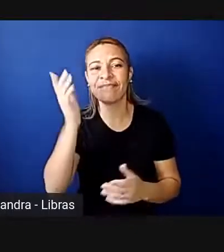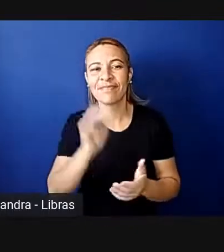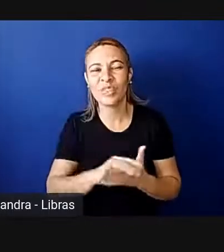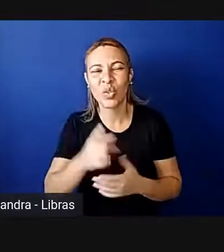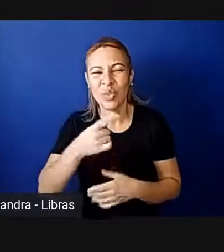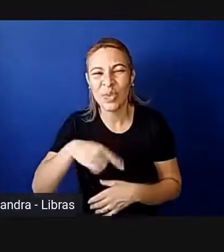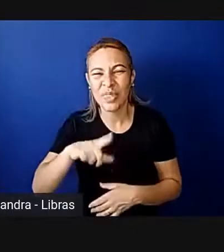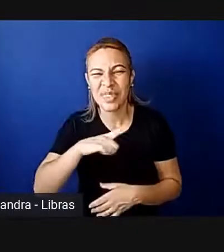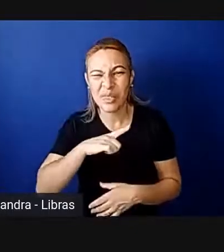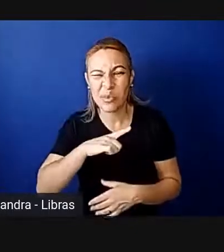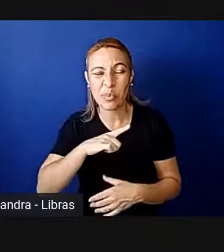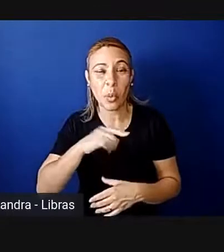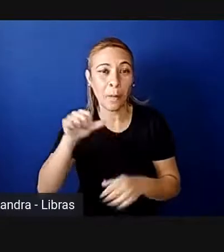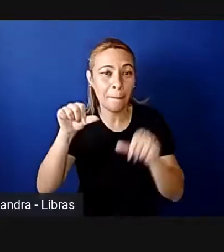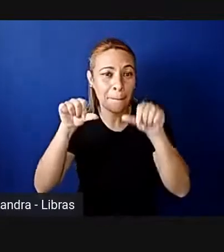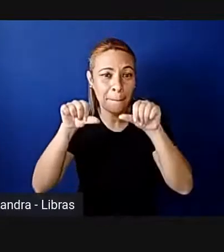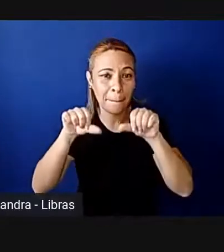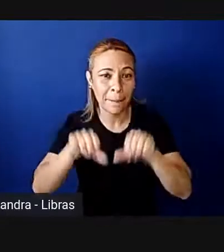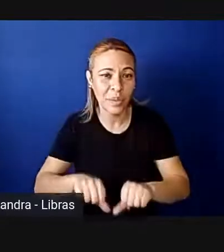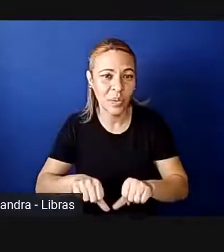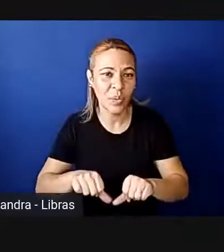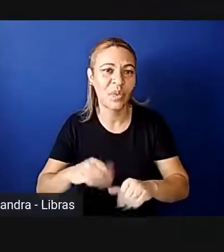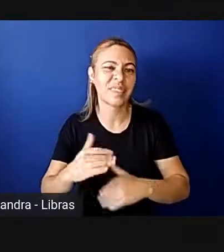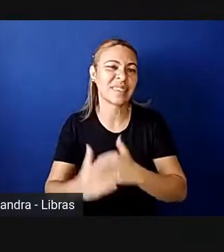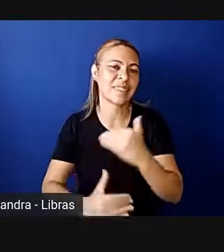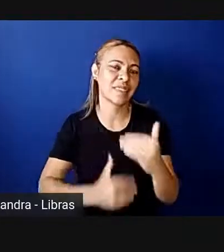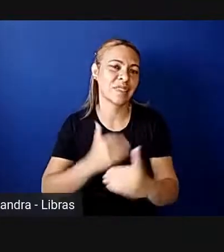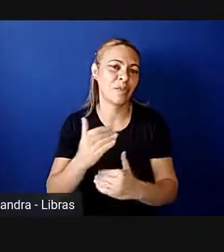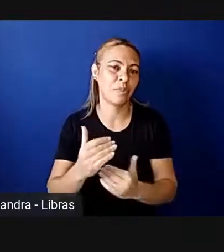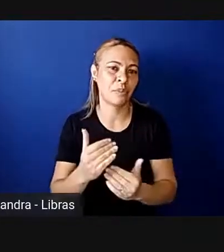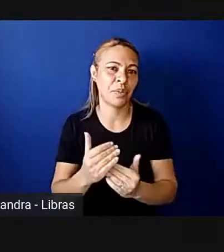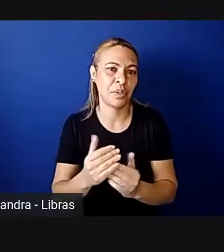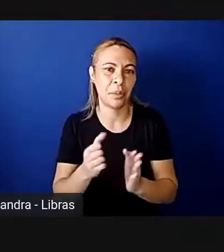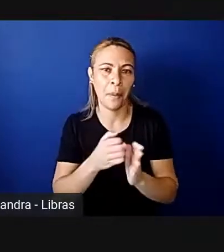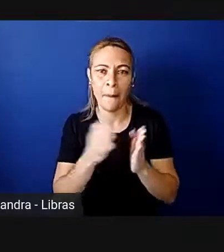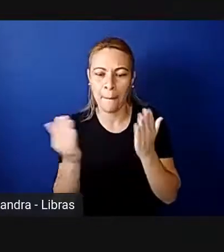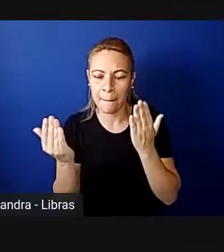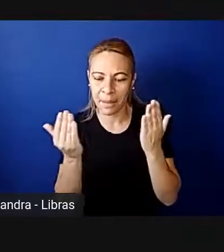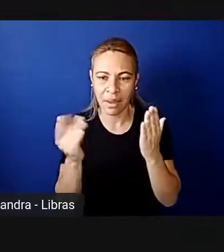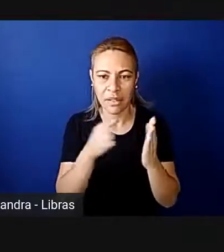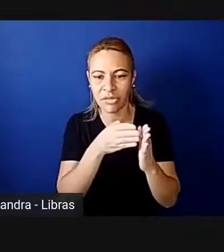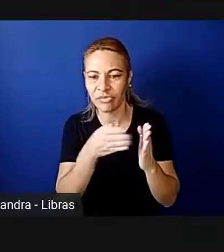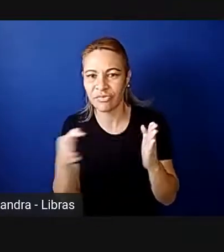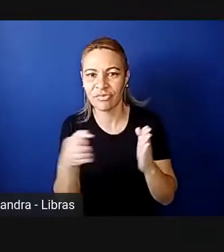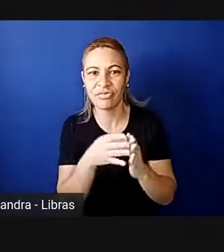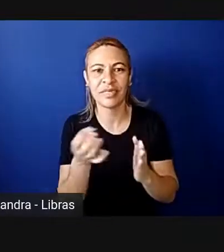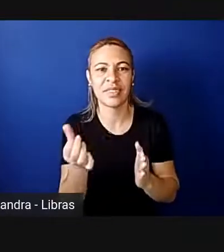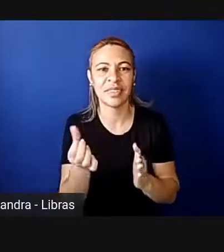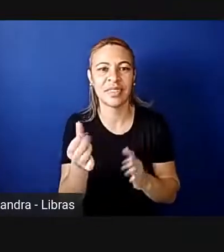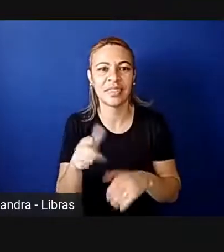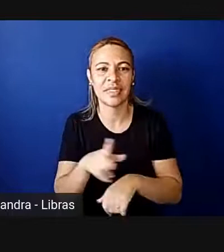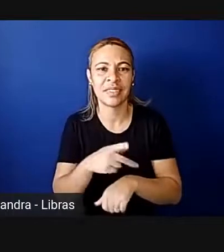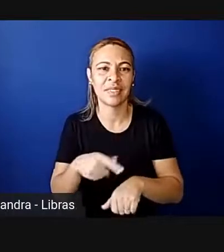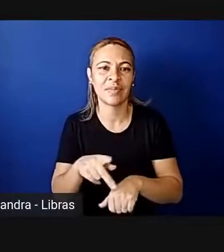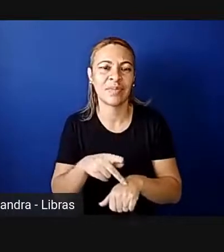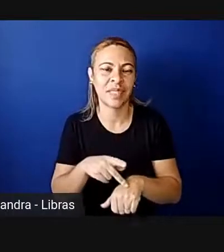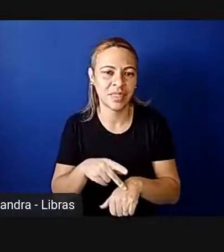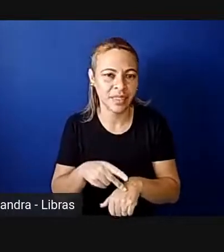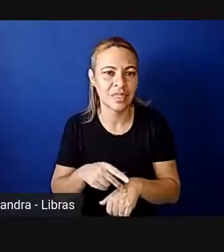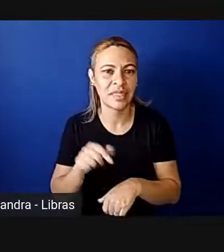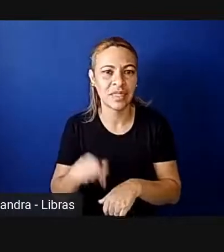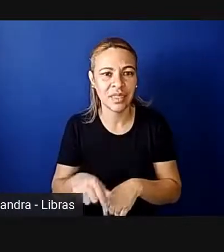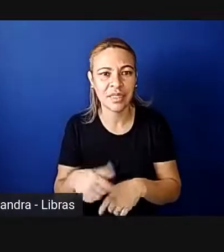desempenho, né, de todos esses 16 países que usam cotas, né, com os nossos 14,3%, isso